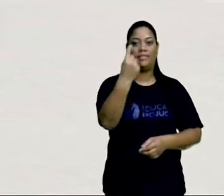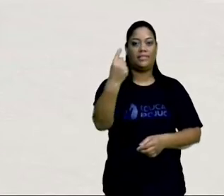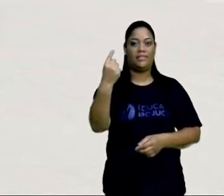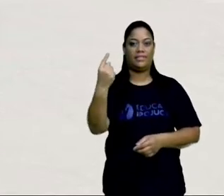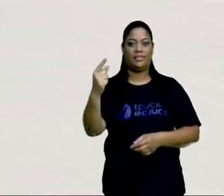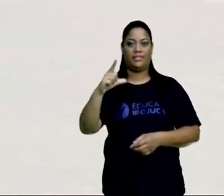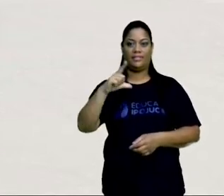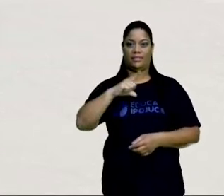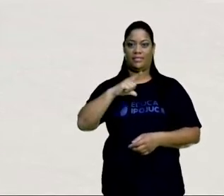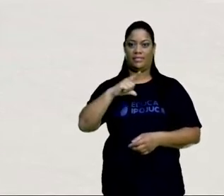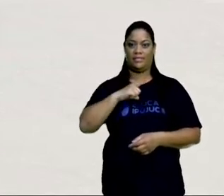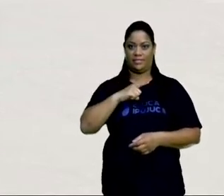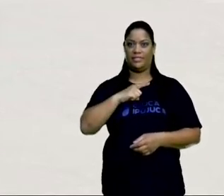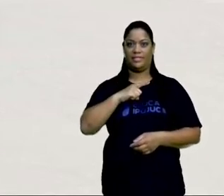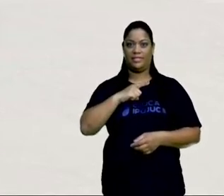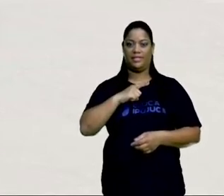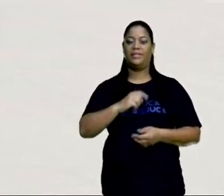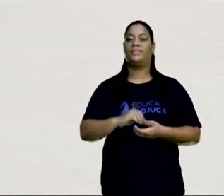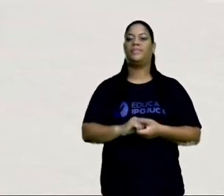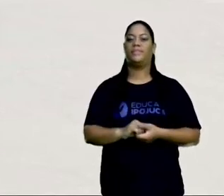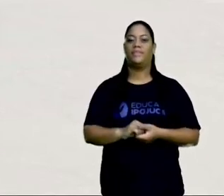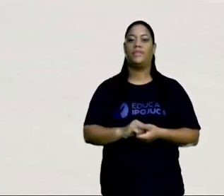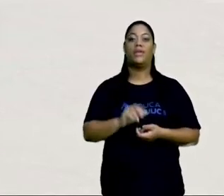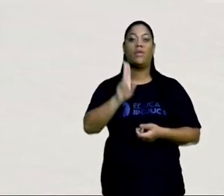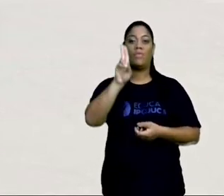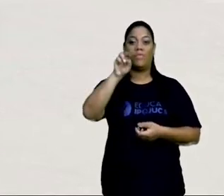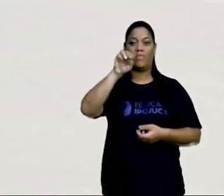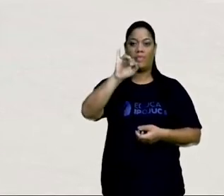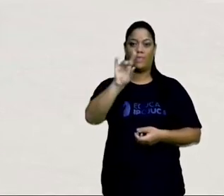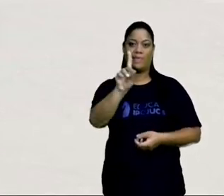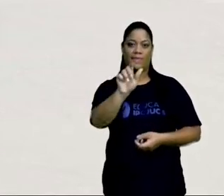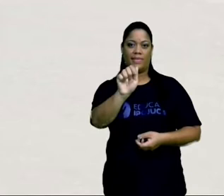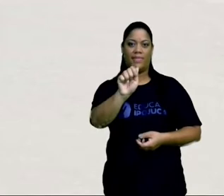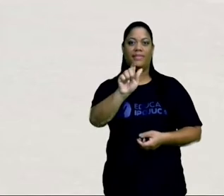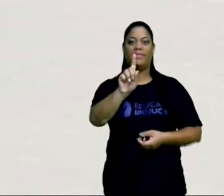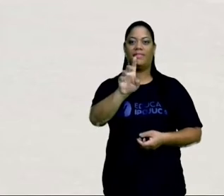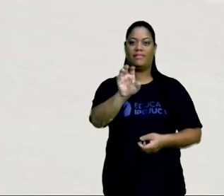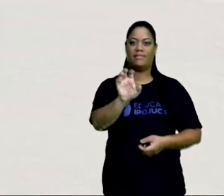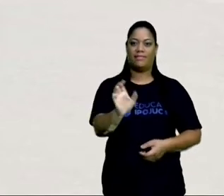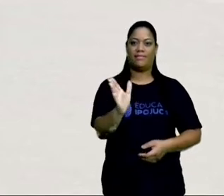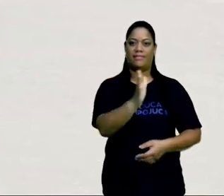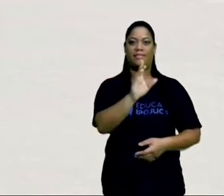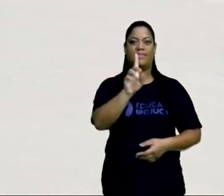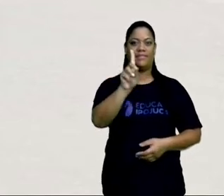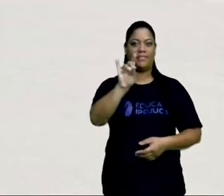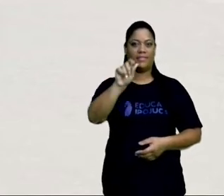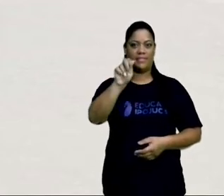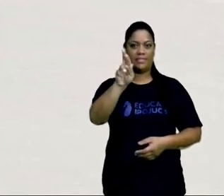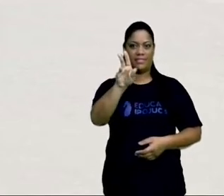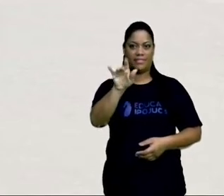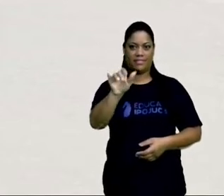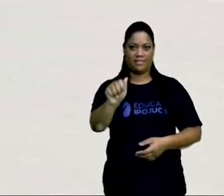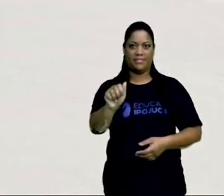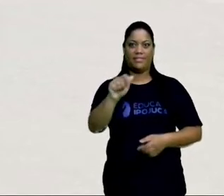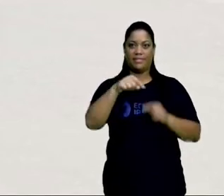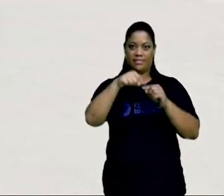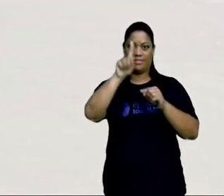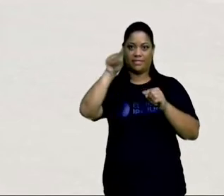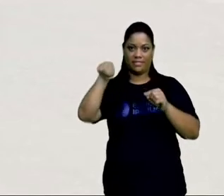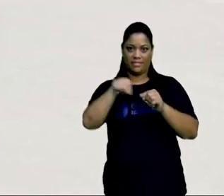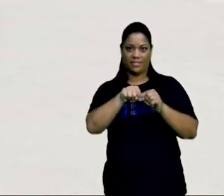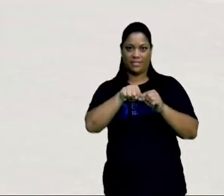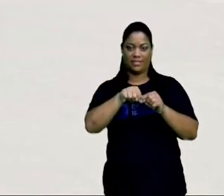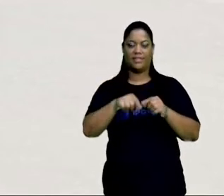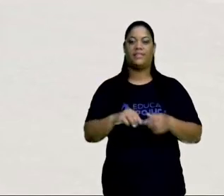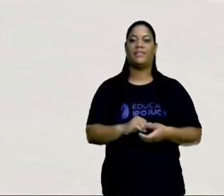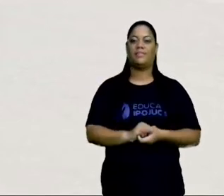vai ter uma unidade de área, tá certo? Cada um dos 25 quadrados tem uma unidade de área. Se a